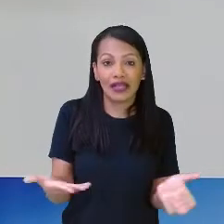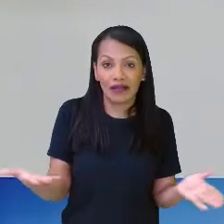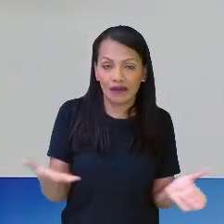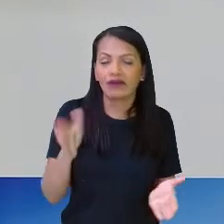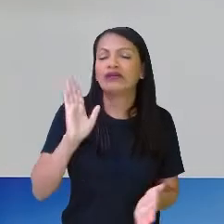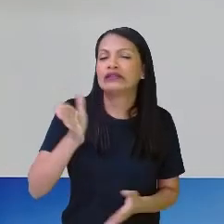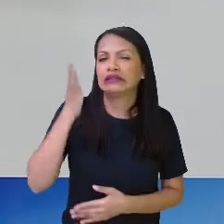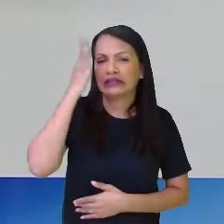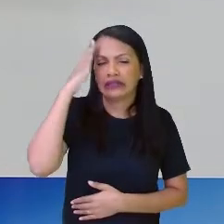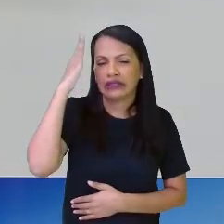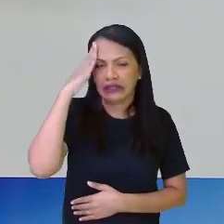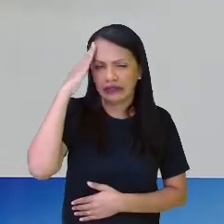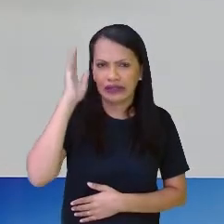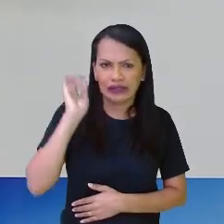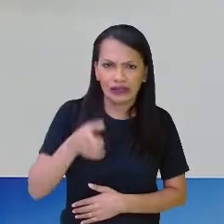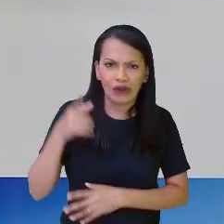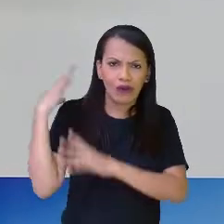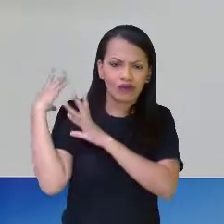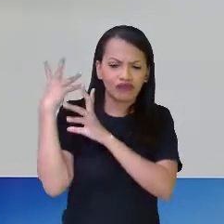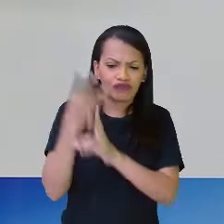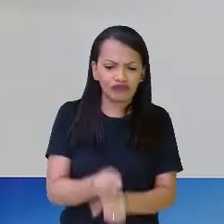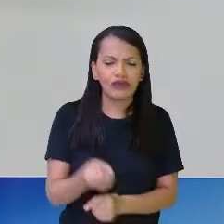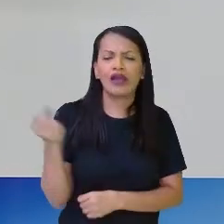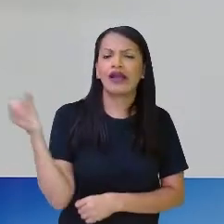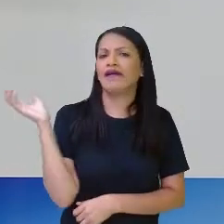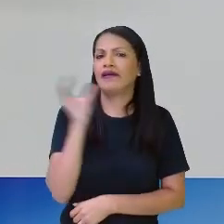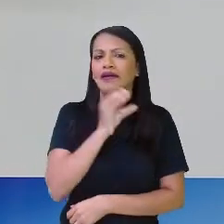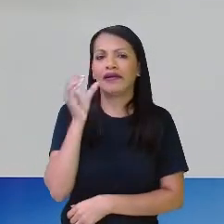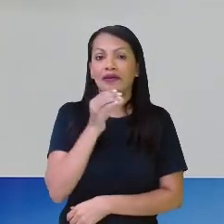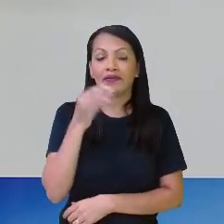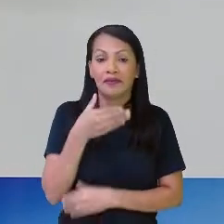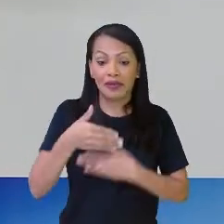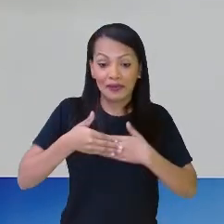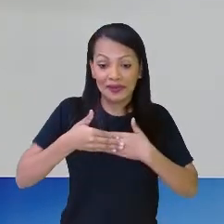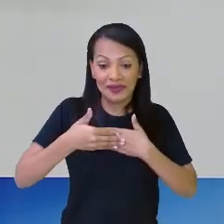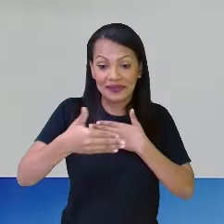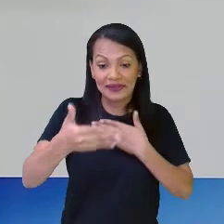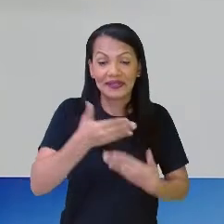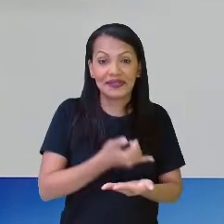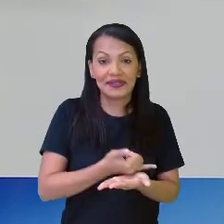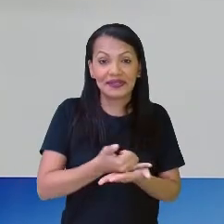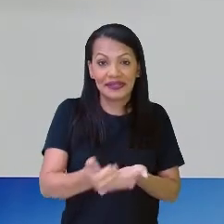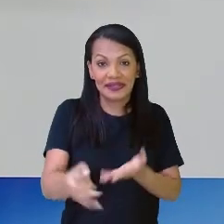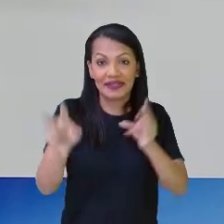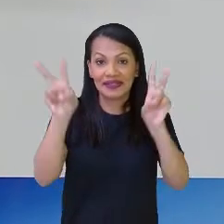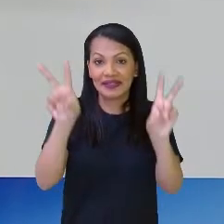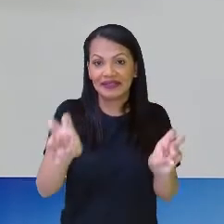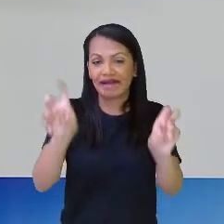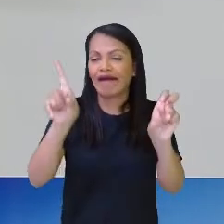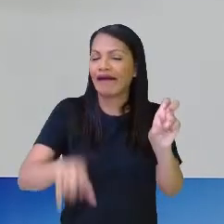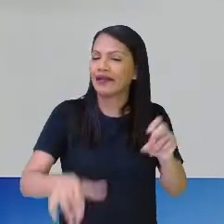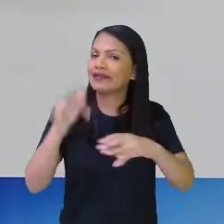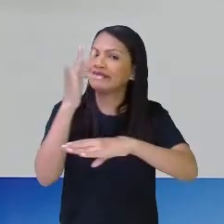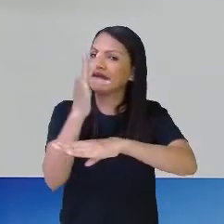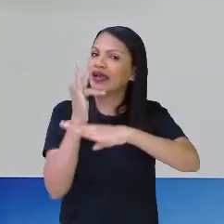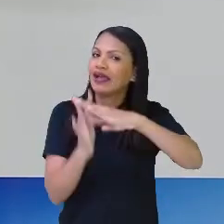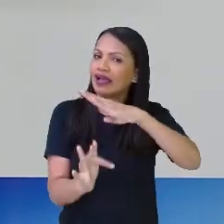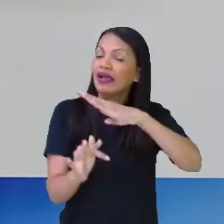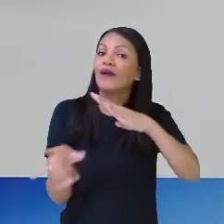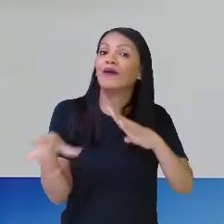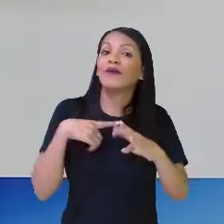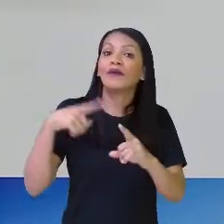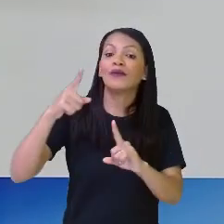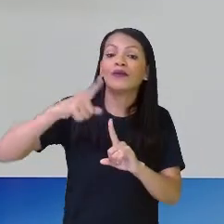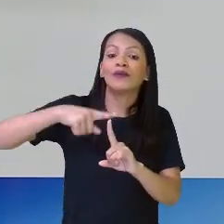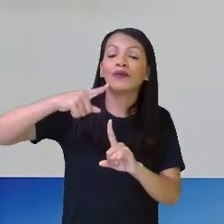dominando isso, é só uma revisão rápida para a gente partir hoje para o nosso assunto, que apesar de ser fração, é um tipo de